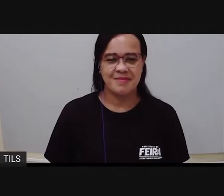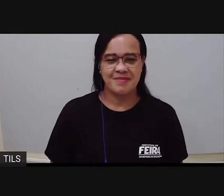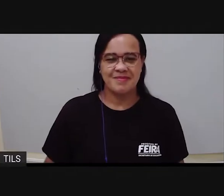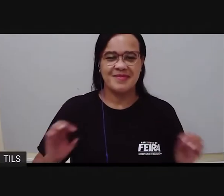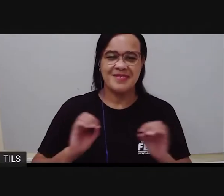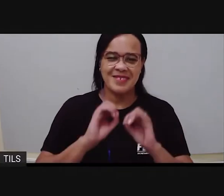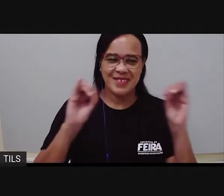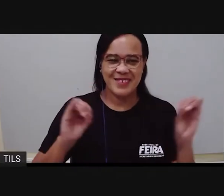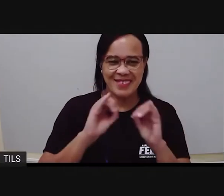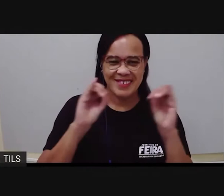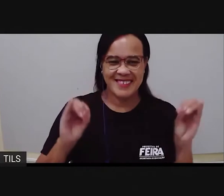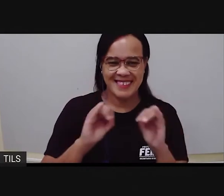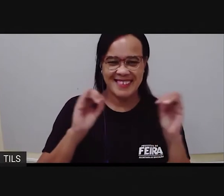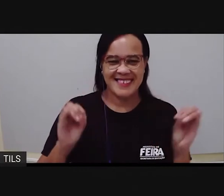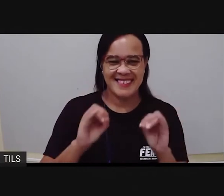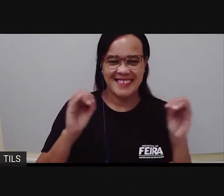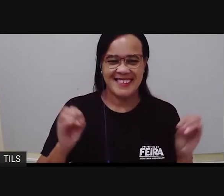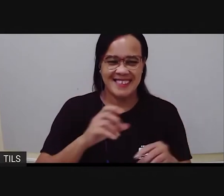Olá, crianças!